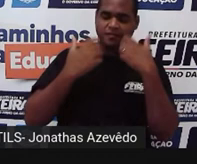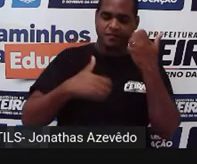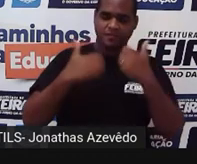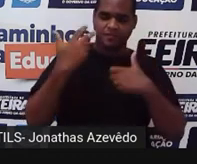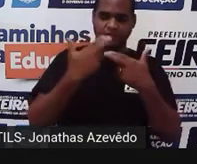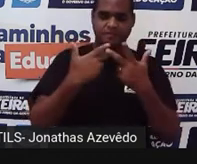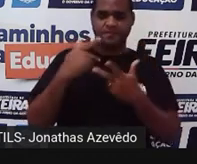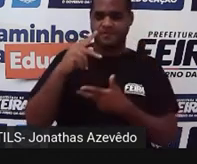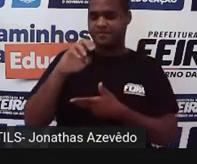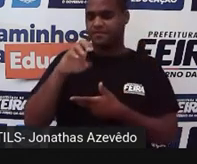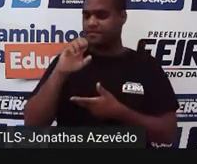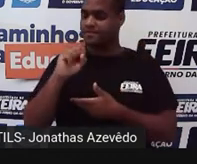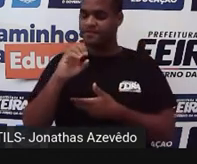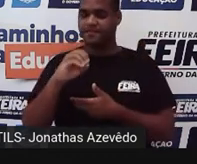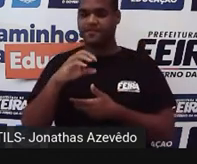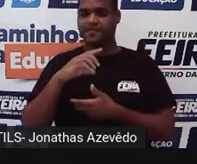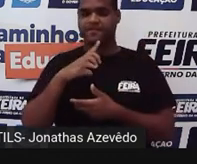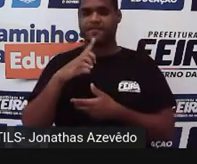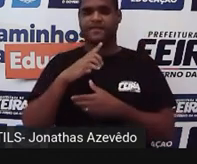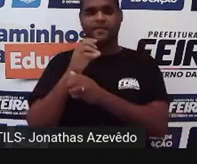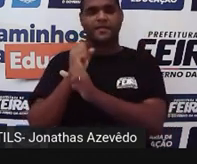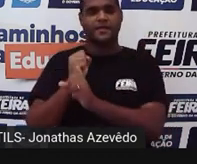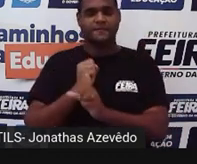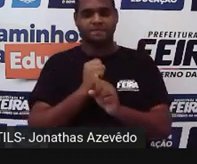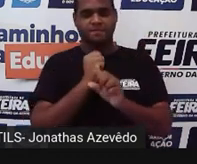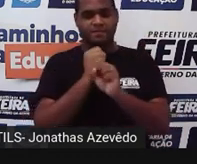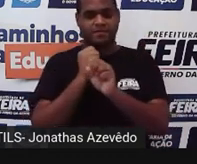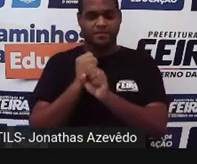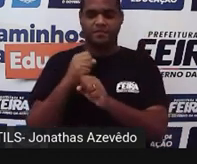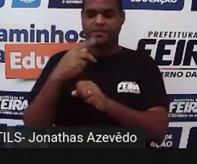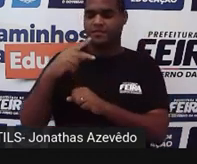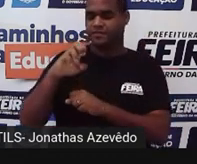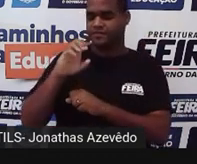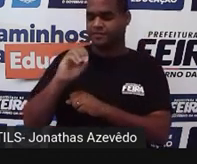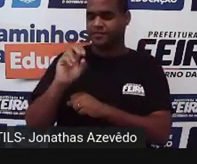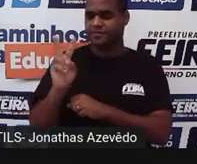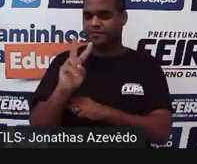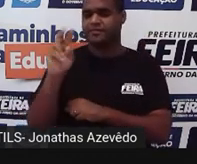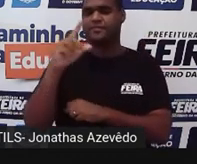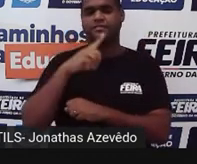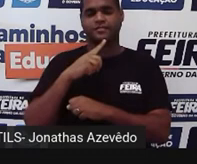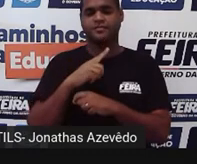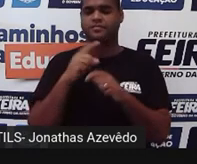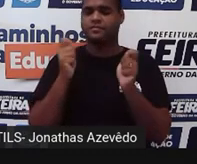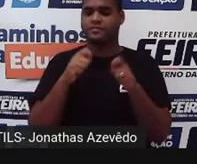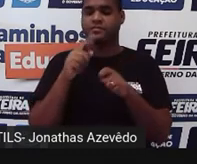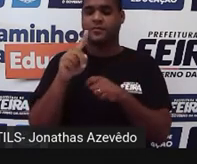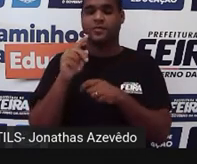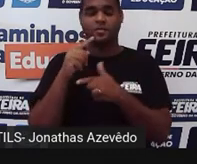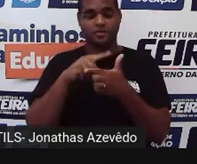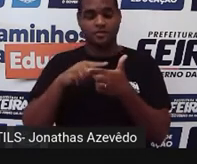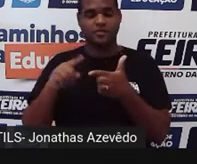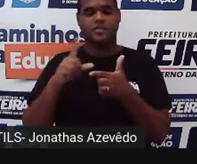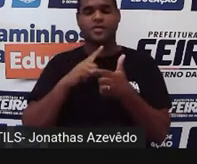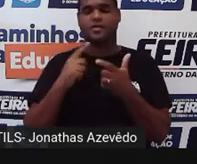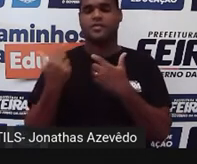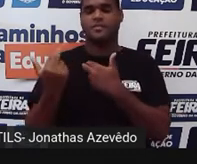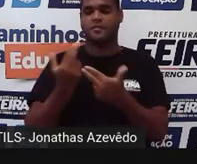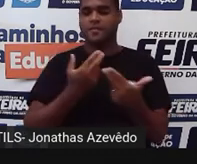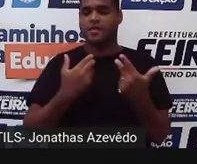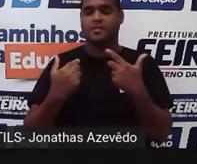os pesos, por isso que multiplica os pesos pelos valores, e divide isso igualmente